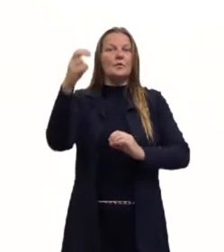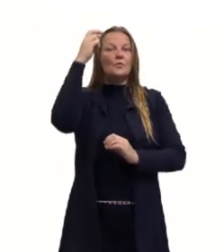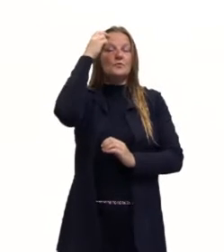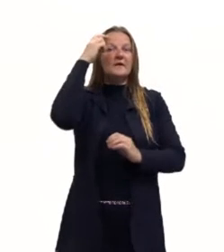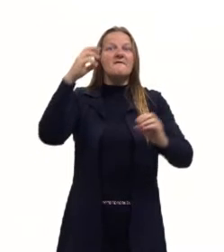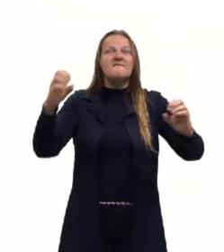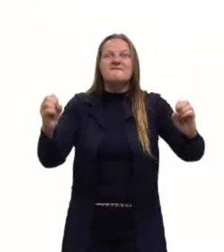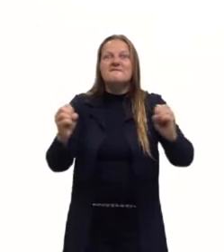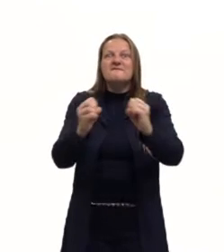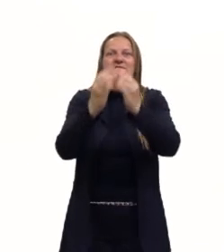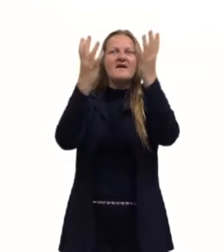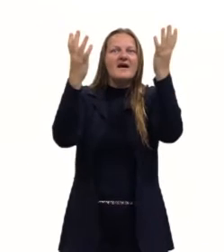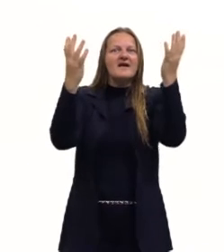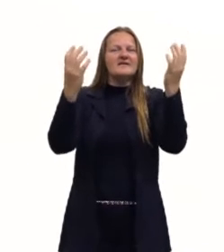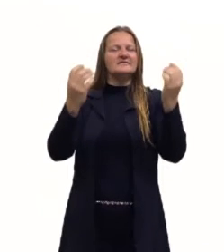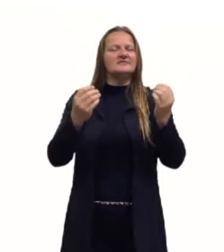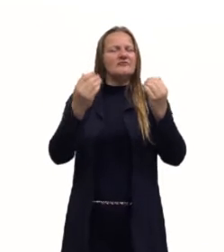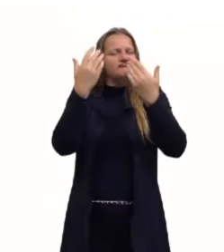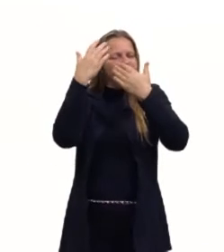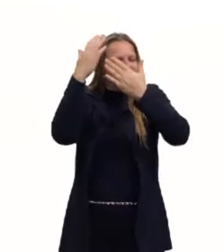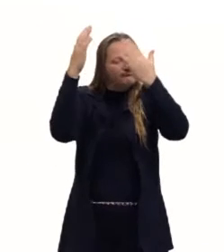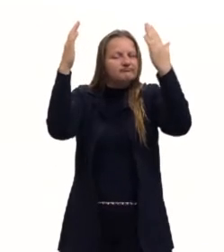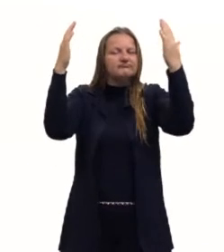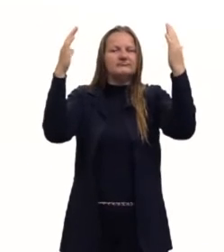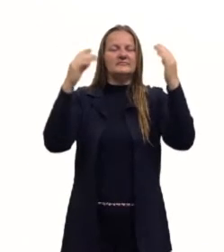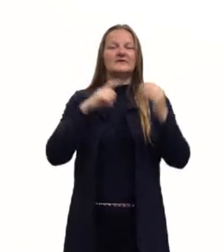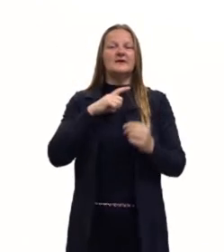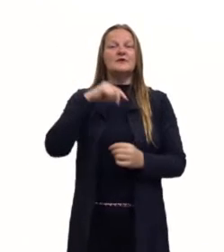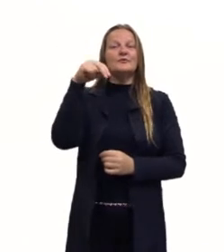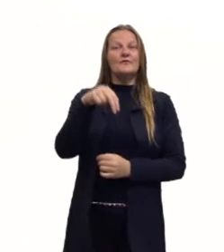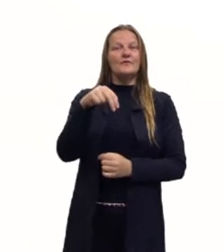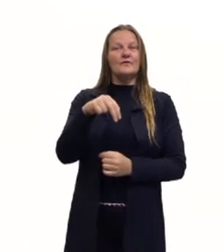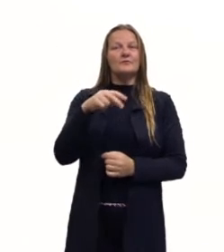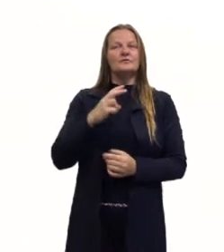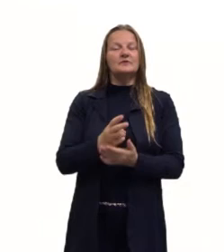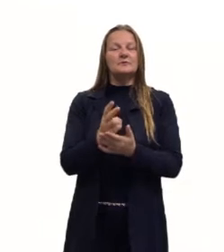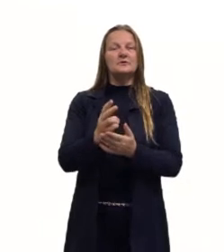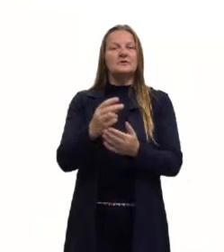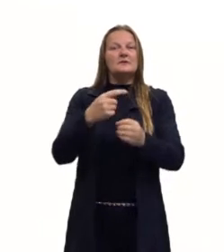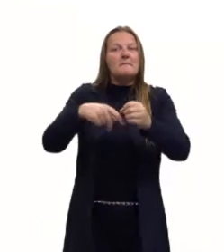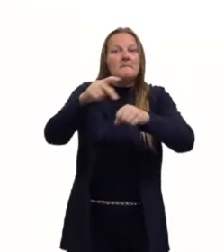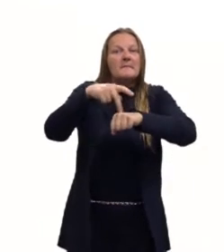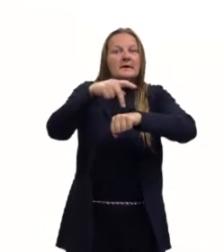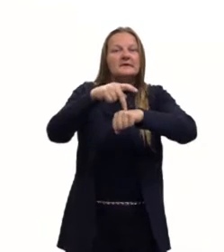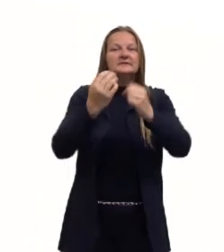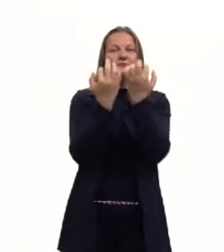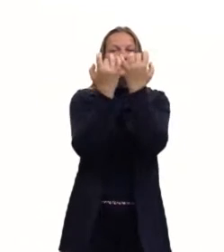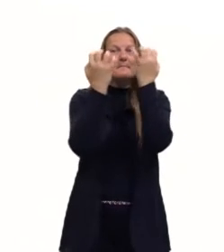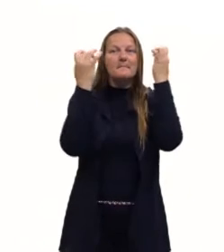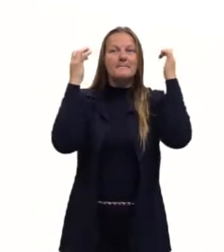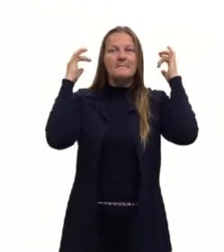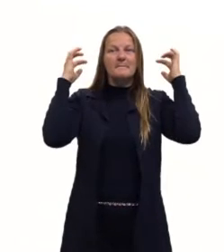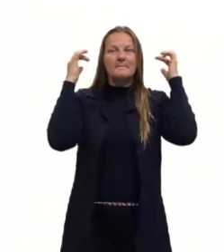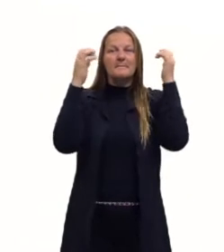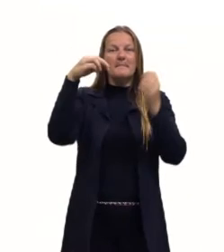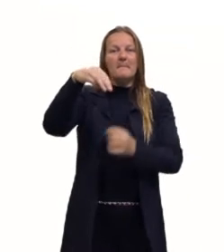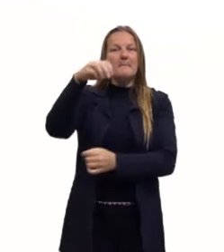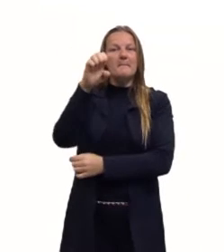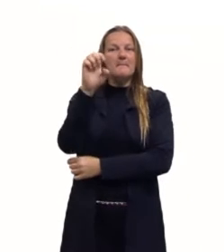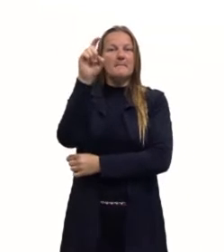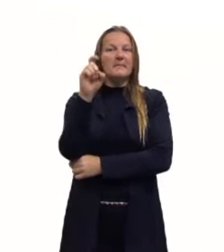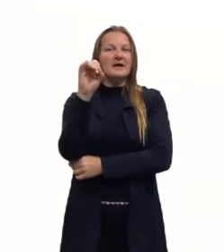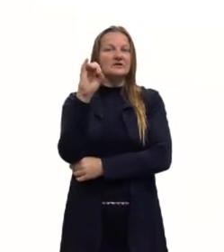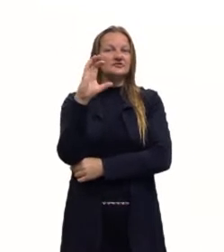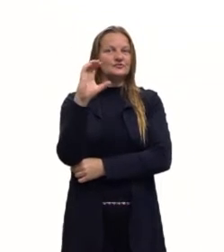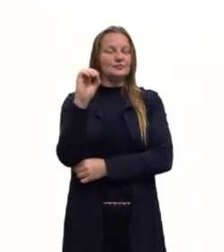festa ou de uma celebração que acontece em novembro no México. Ele recebe esse